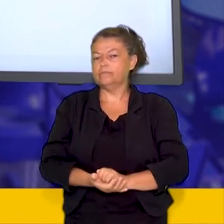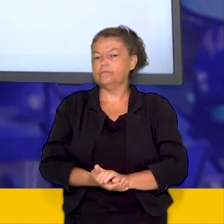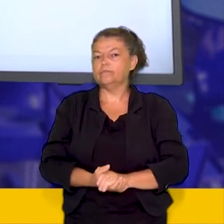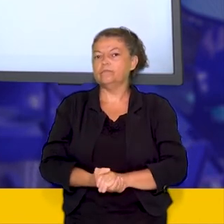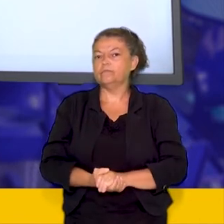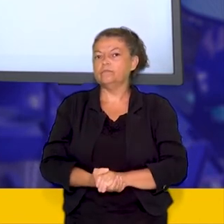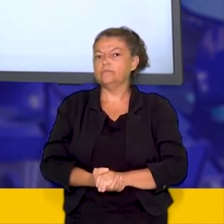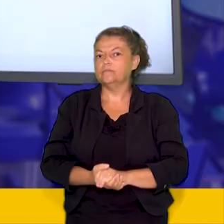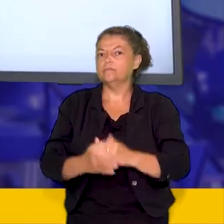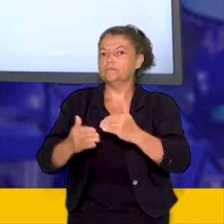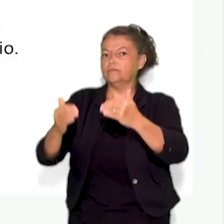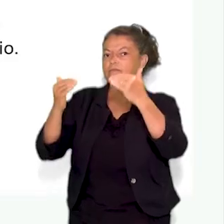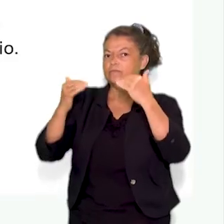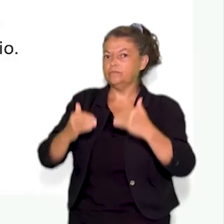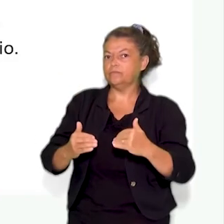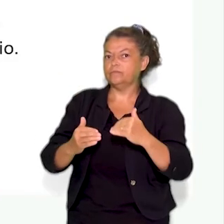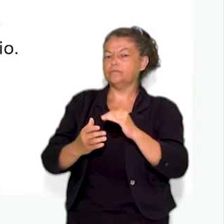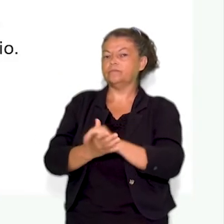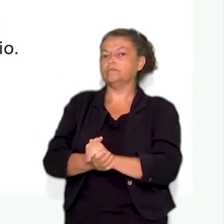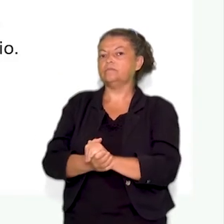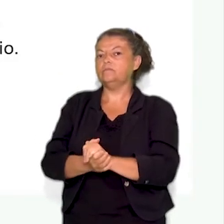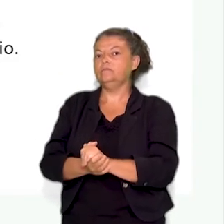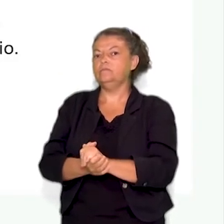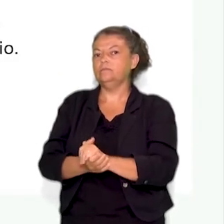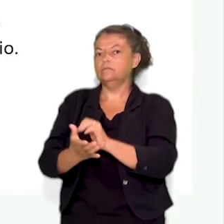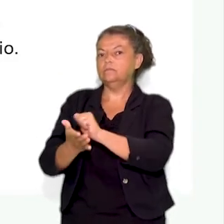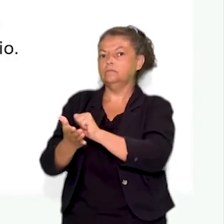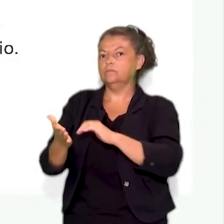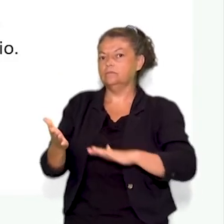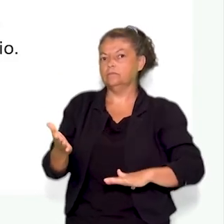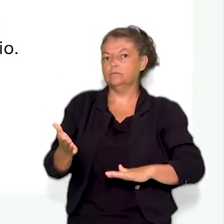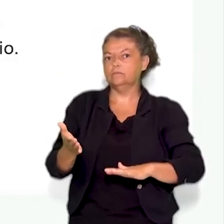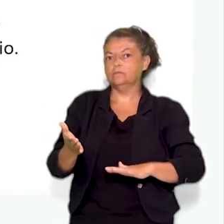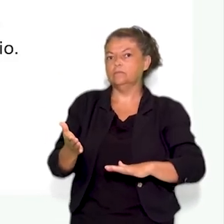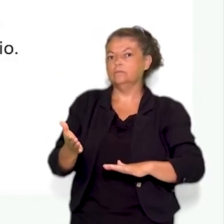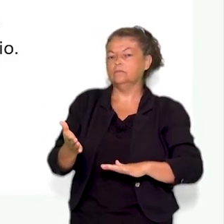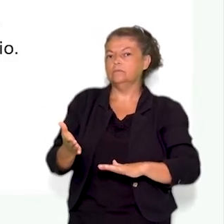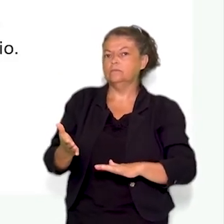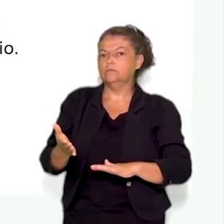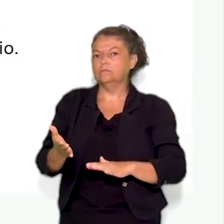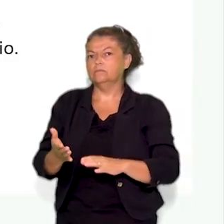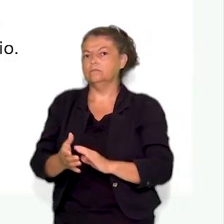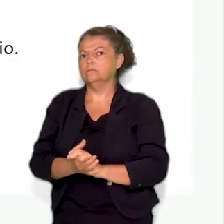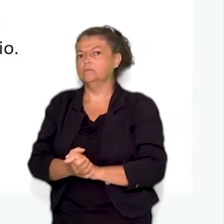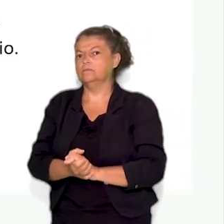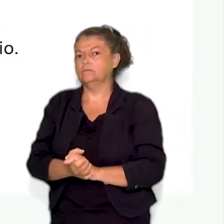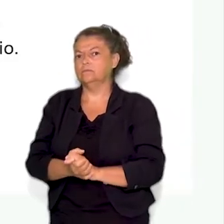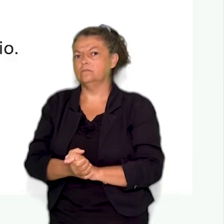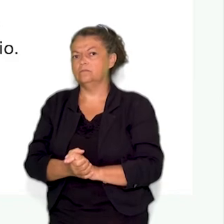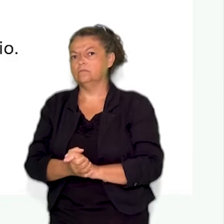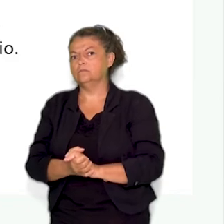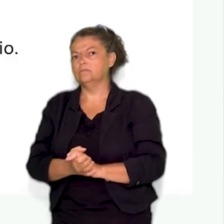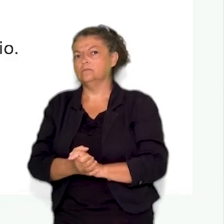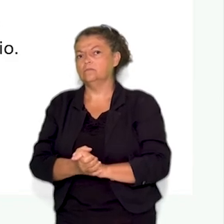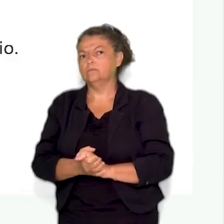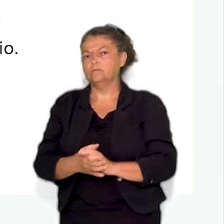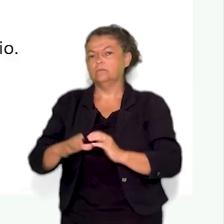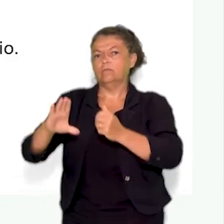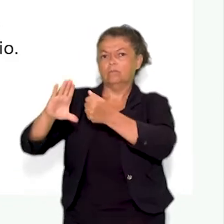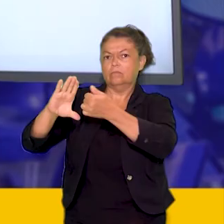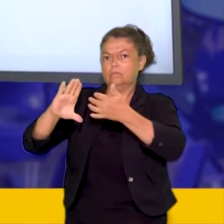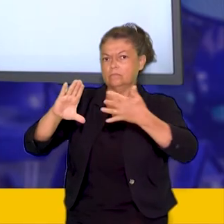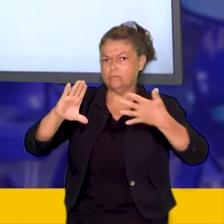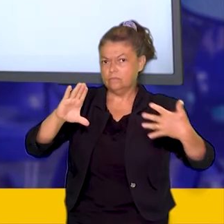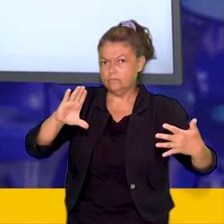outra atividade complementar e das atividades características do modelo político adotado no Brasil